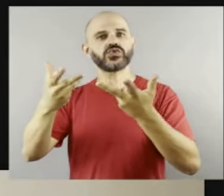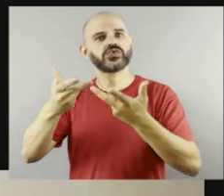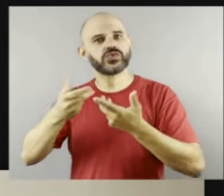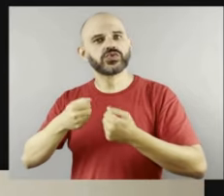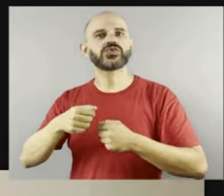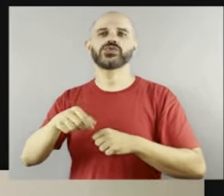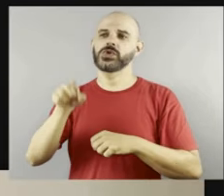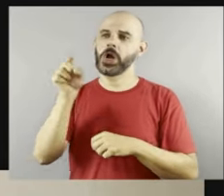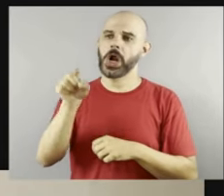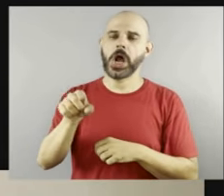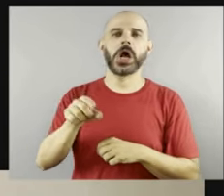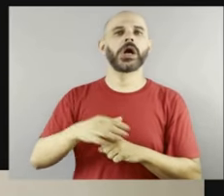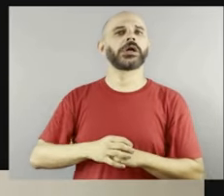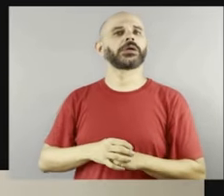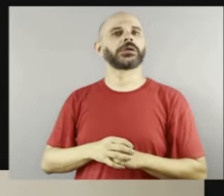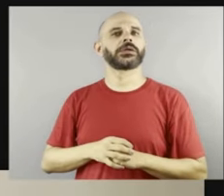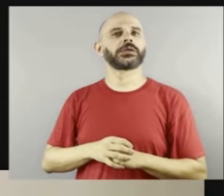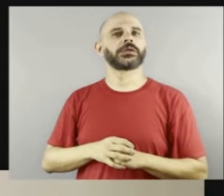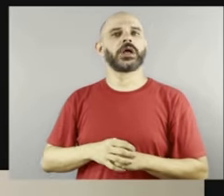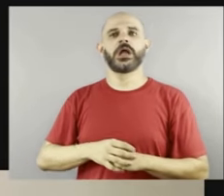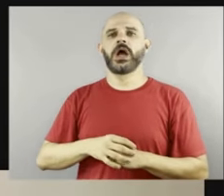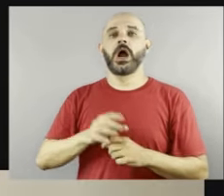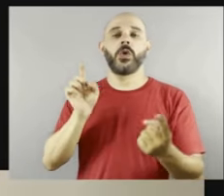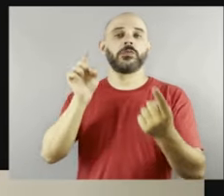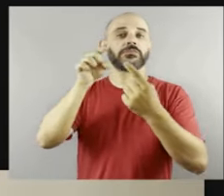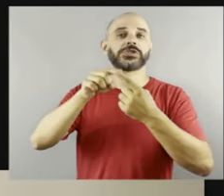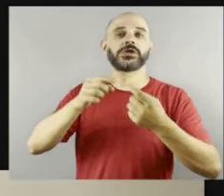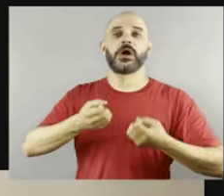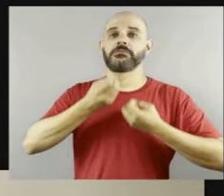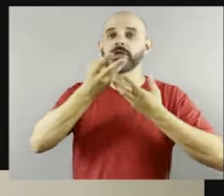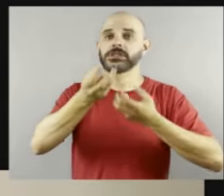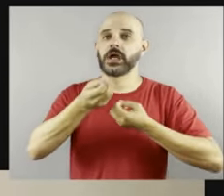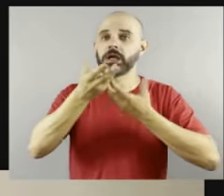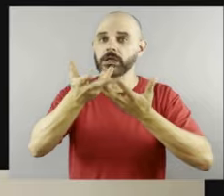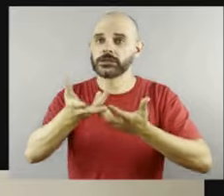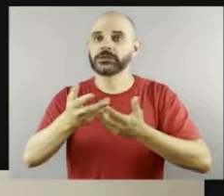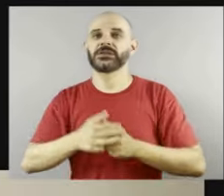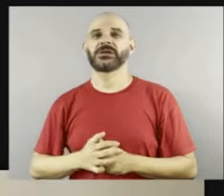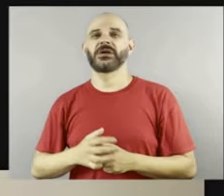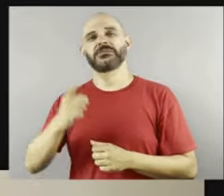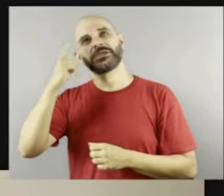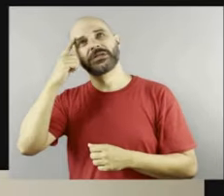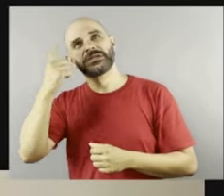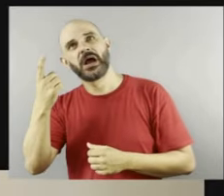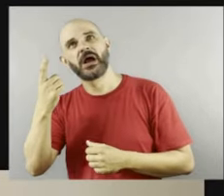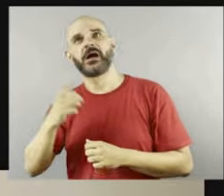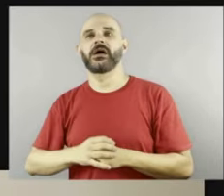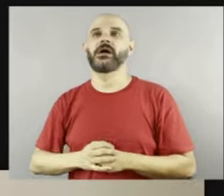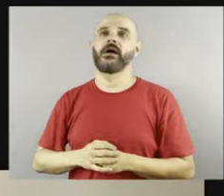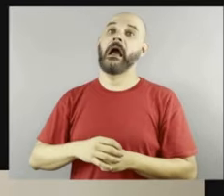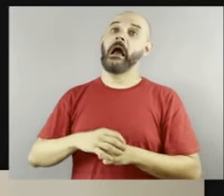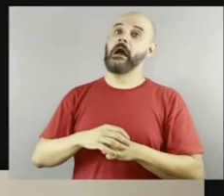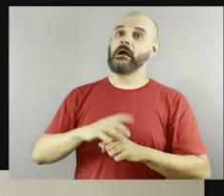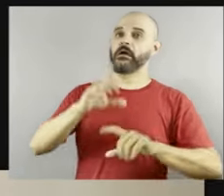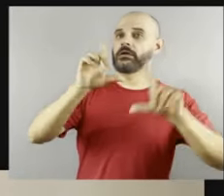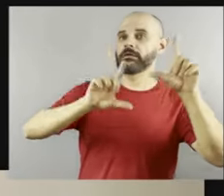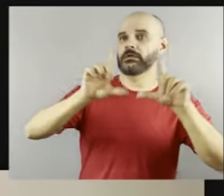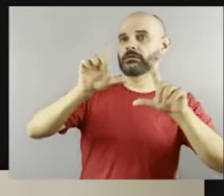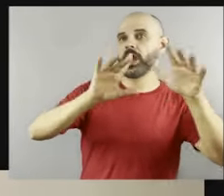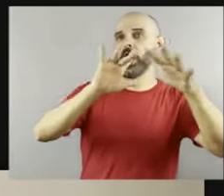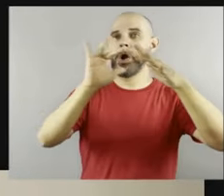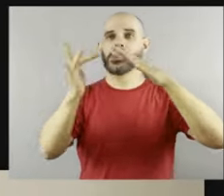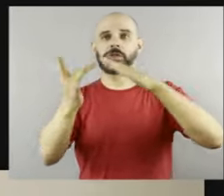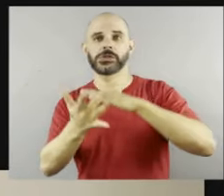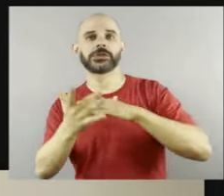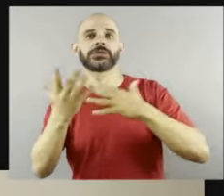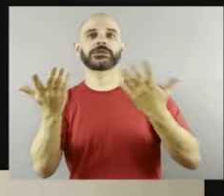não seja essa coisa, então, ah, é quem está na mídia simplesmente o loiro